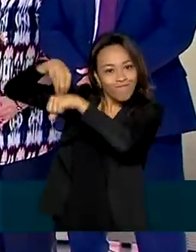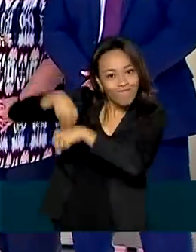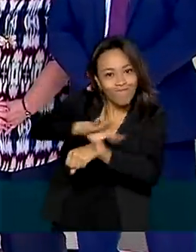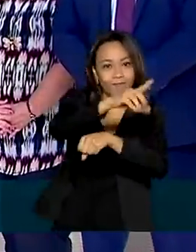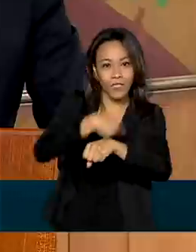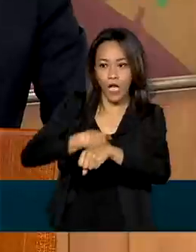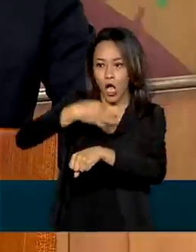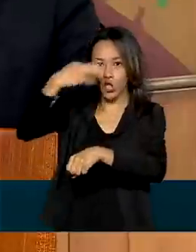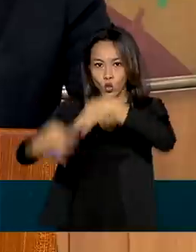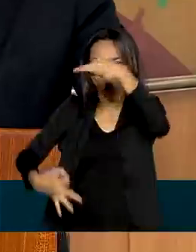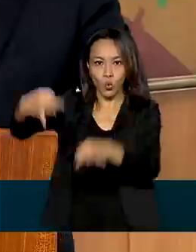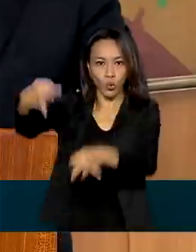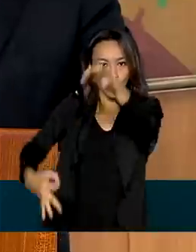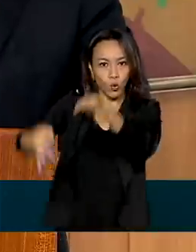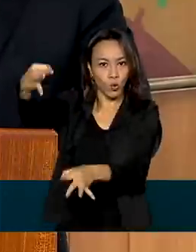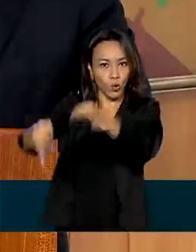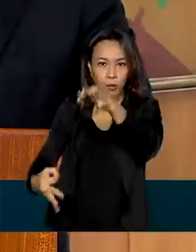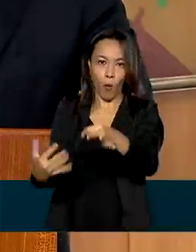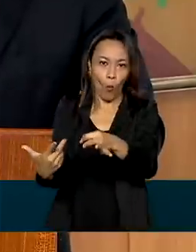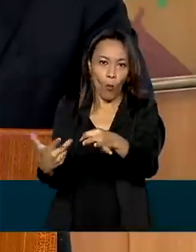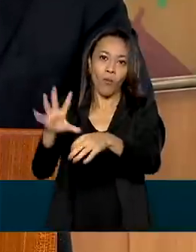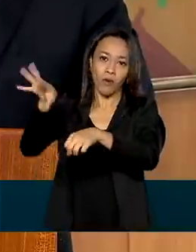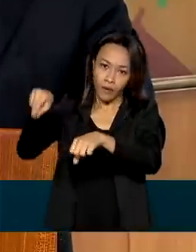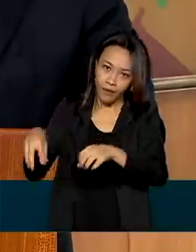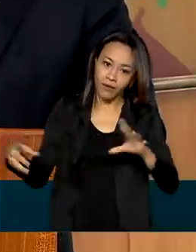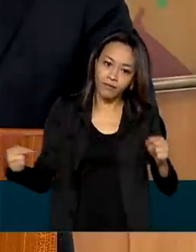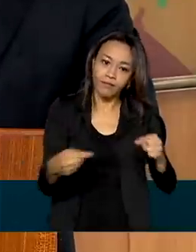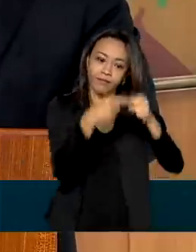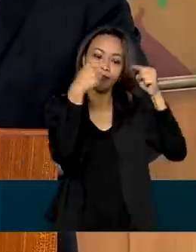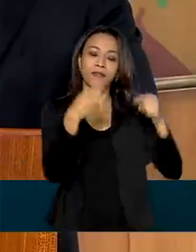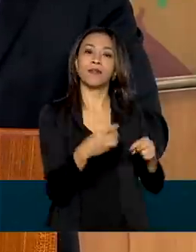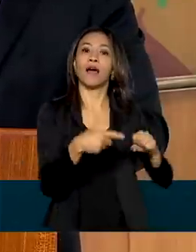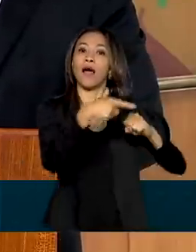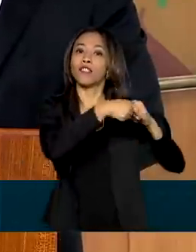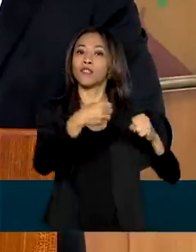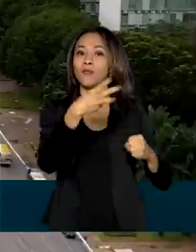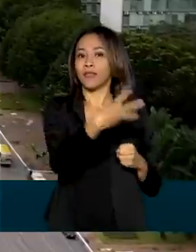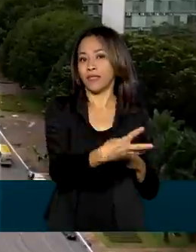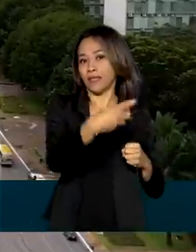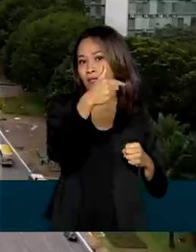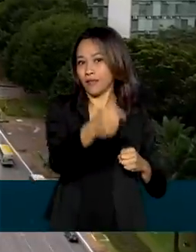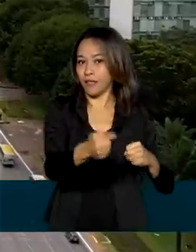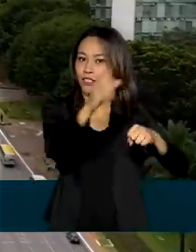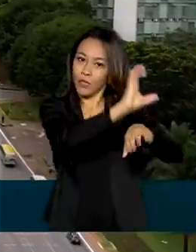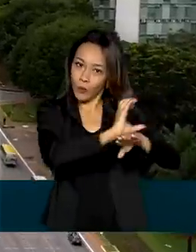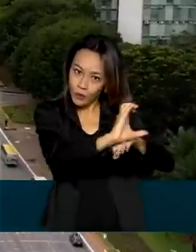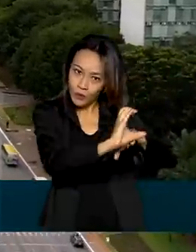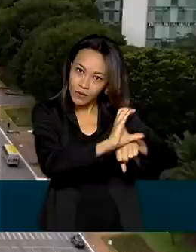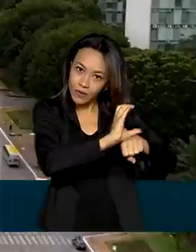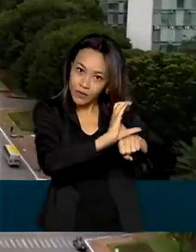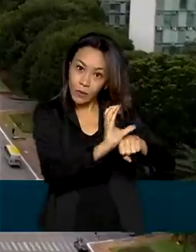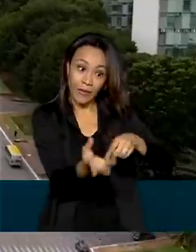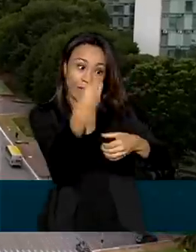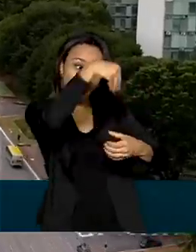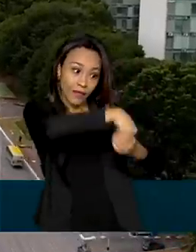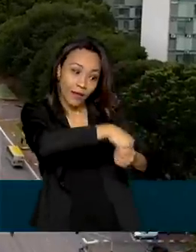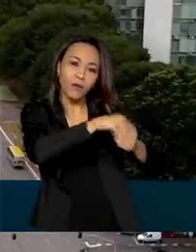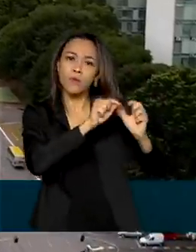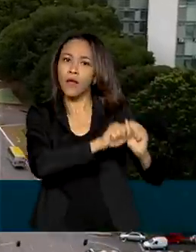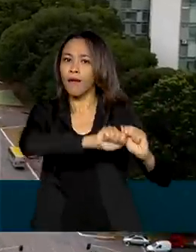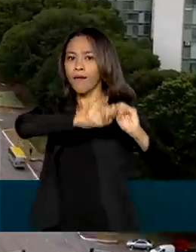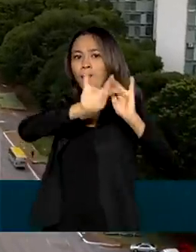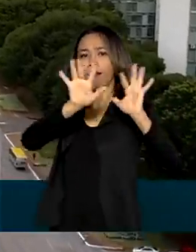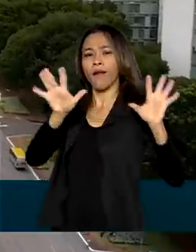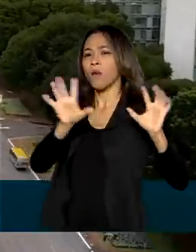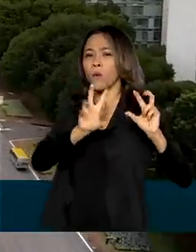juízo de valor, conforme prevê o artigo 37 da Constituição. Nele, está explícito que a